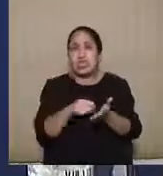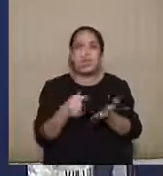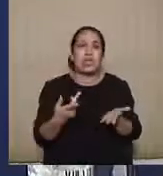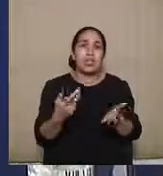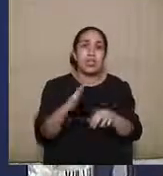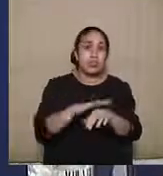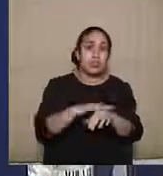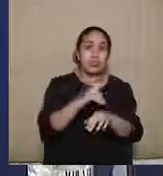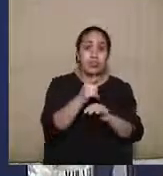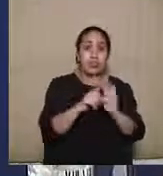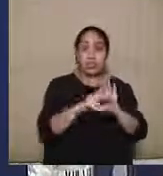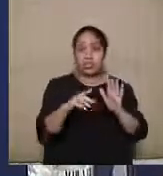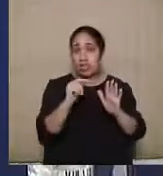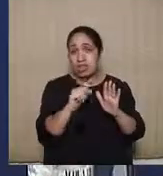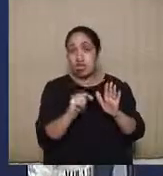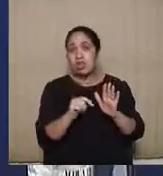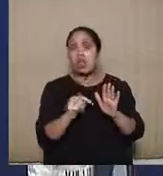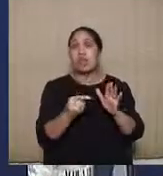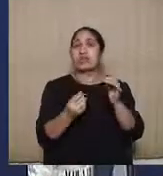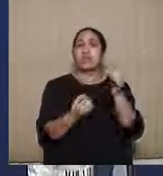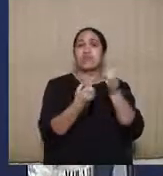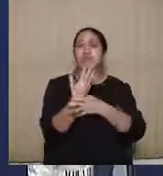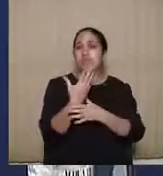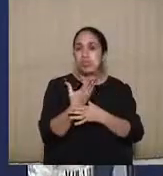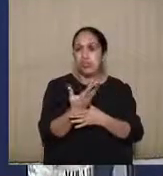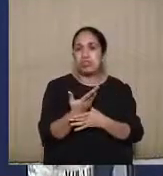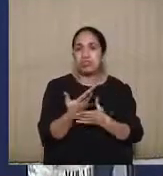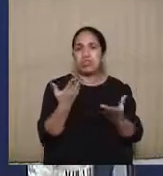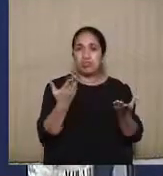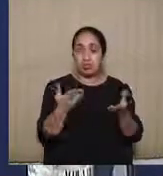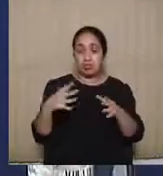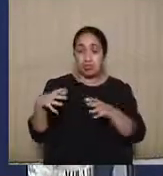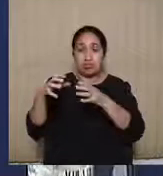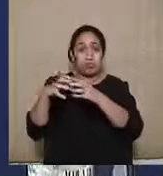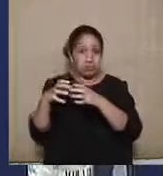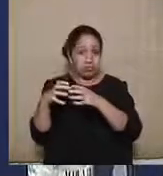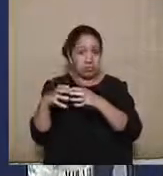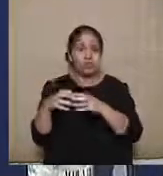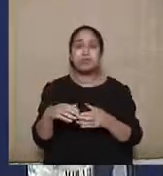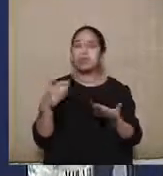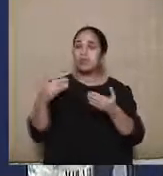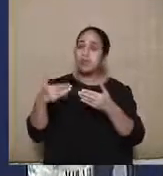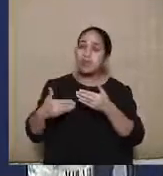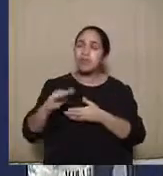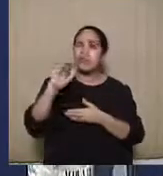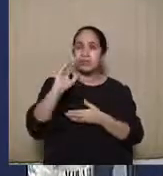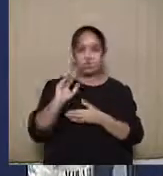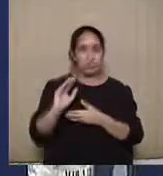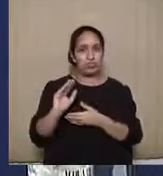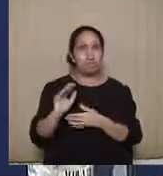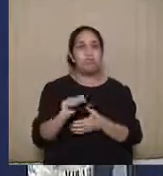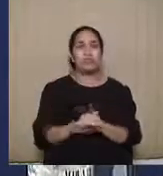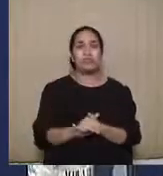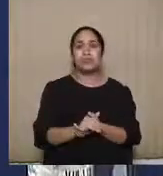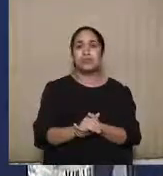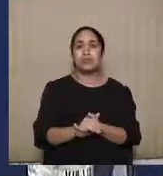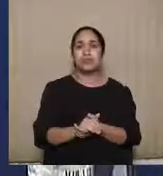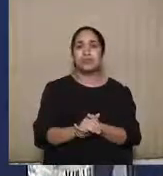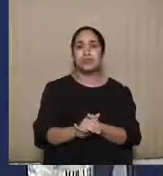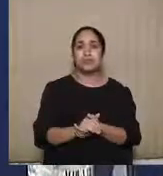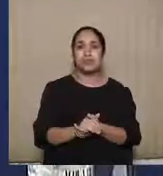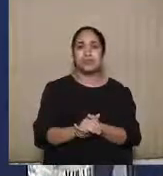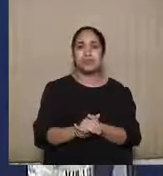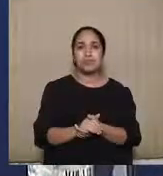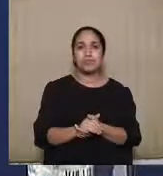deliberação sobre a formação da coligação. Então, a partir do momento em que haja essa